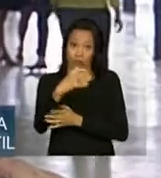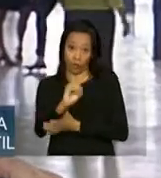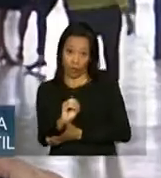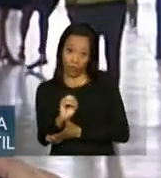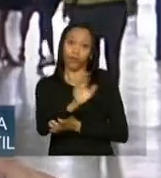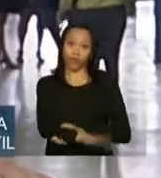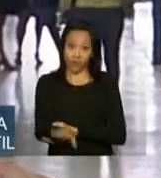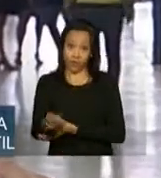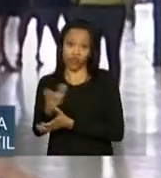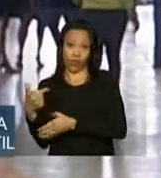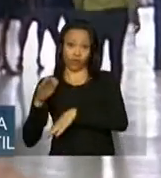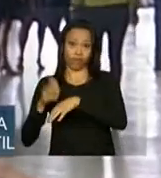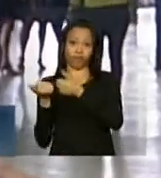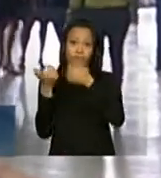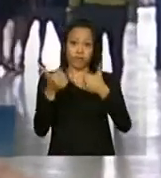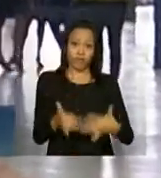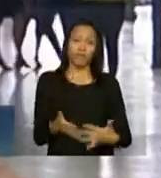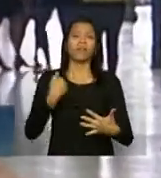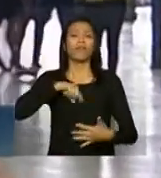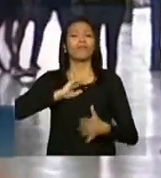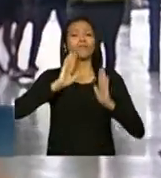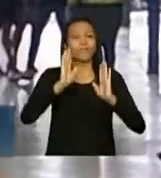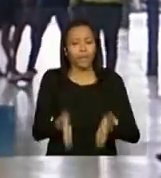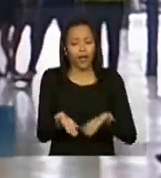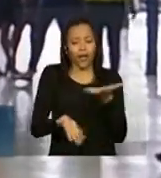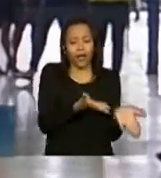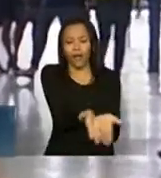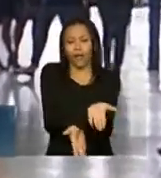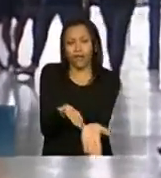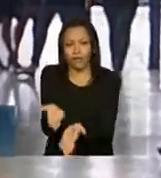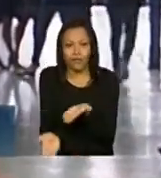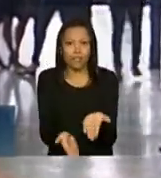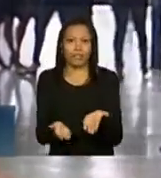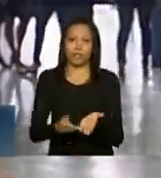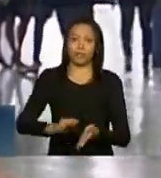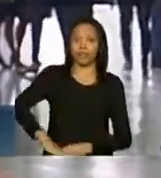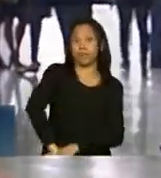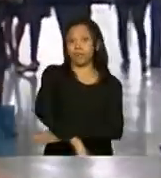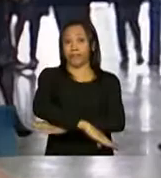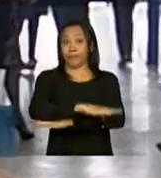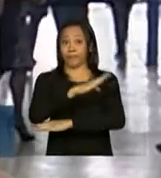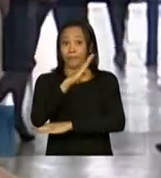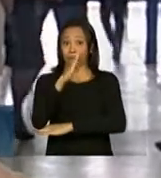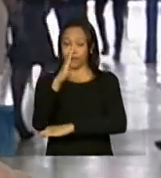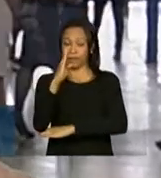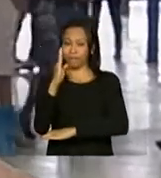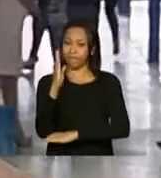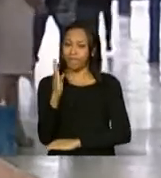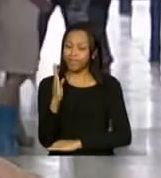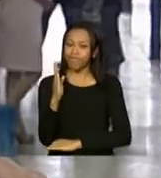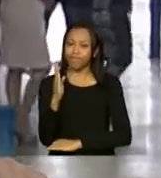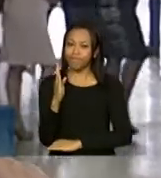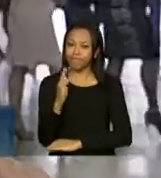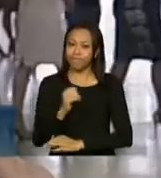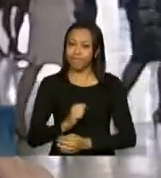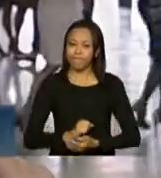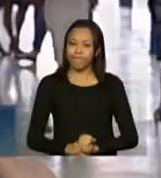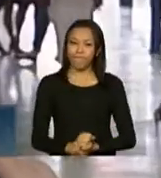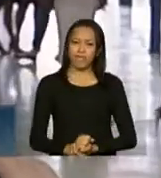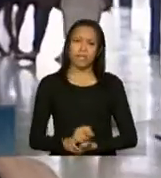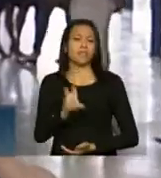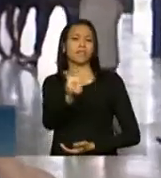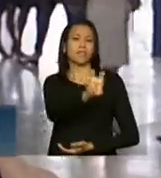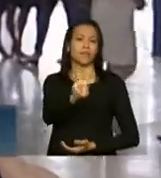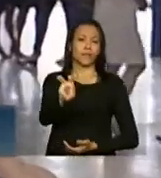você colocou. E nós já estamos atendendo aqui, integral, né? Uma parte de... umas 52